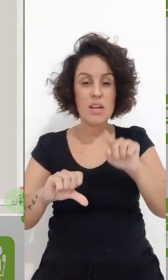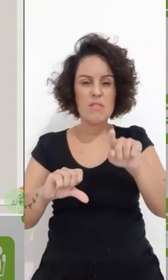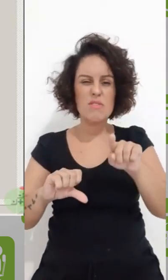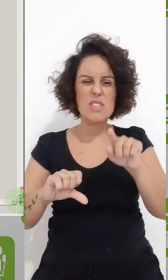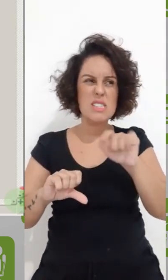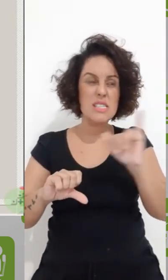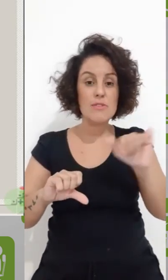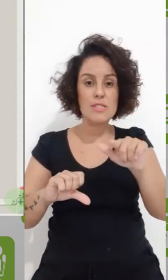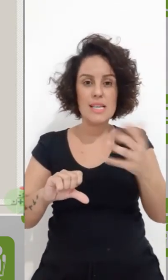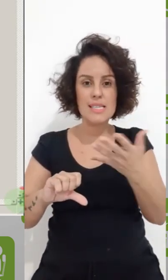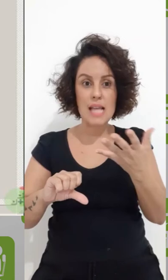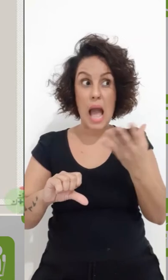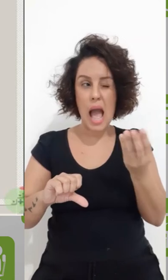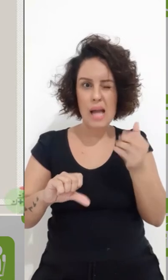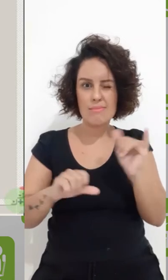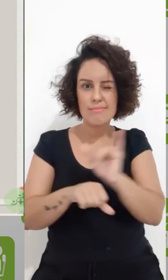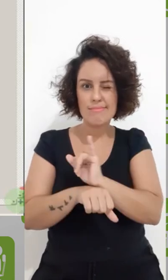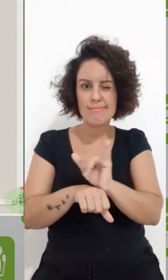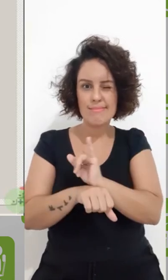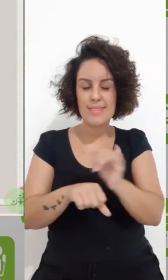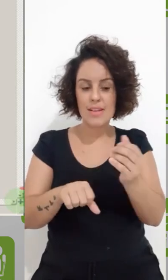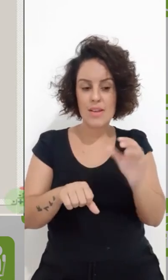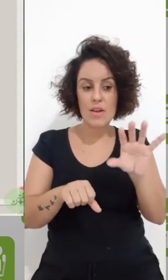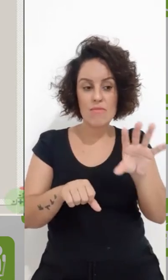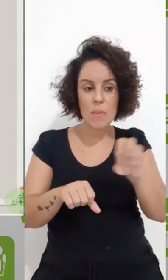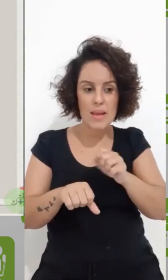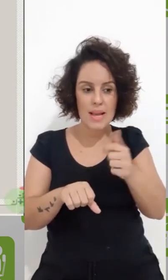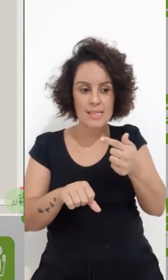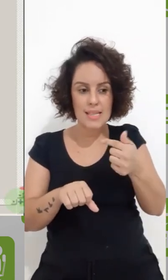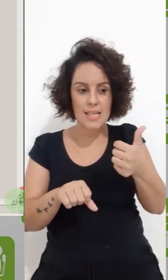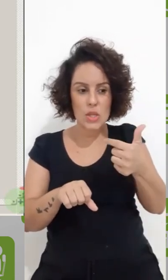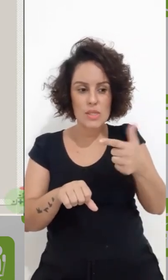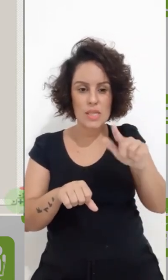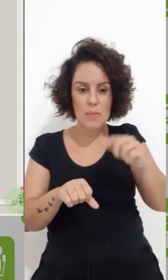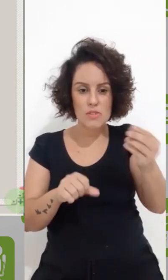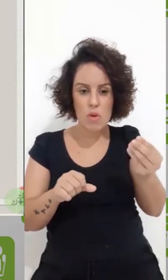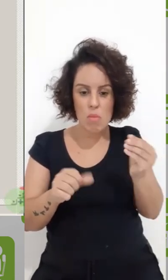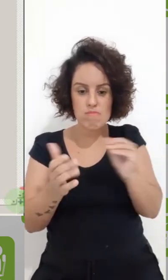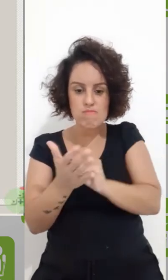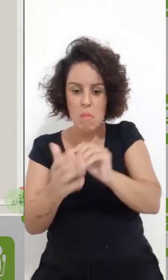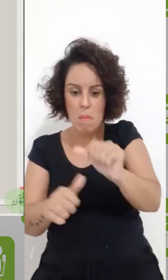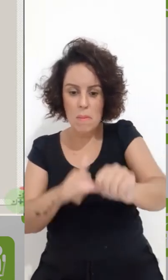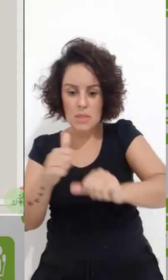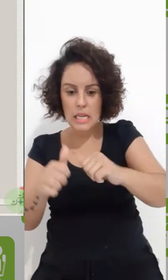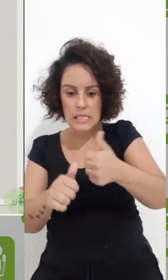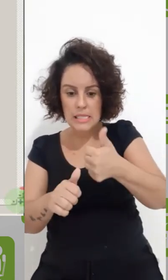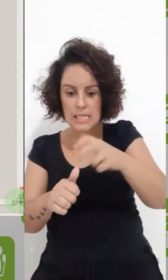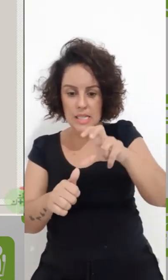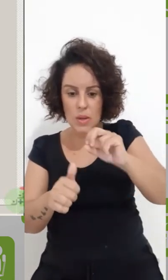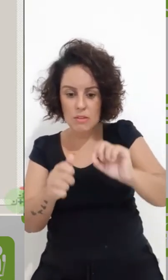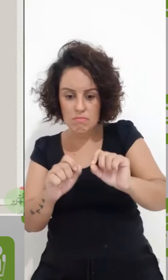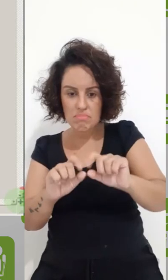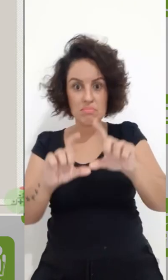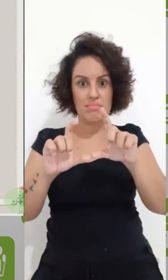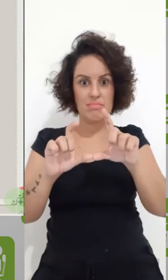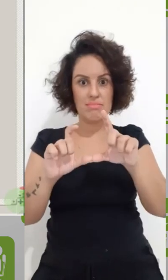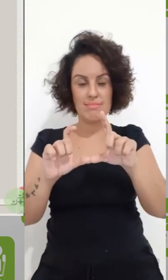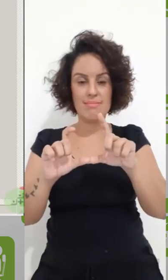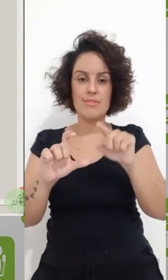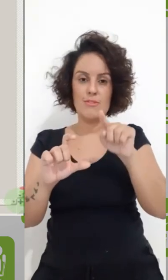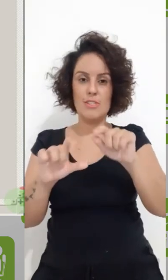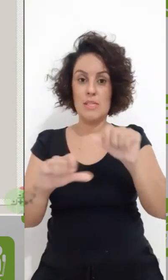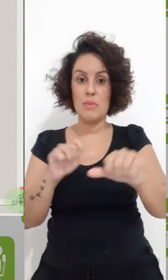aumentar essa resolução, como se fosse aqui no caso aqui do Gimp, 150 dpi, 150